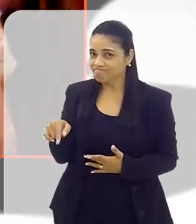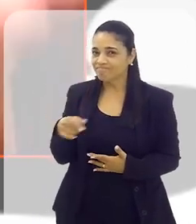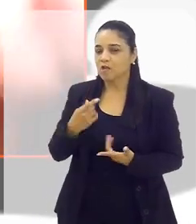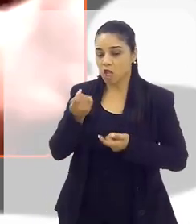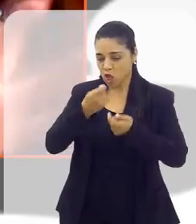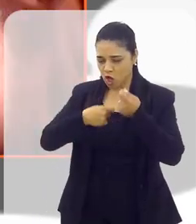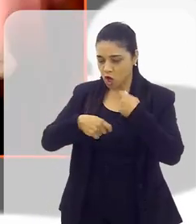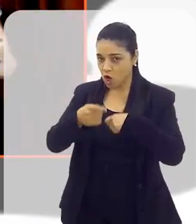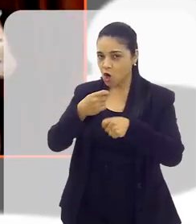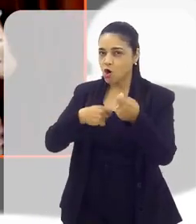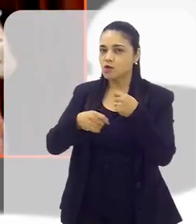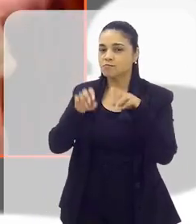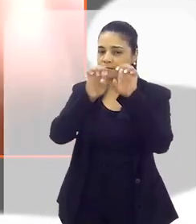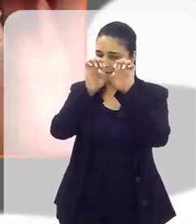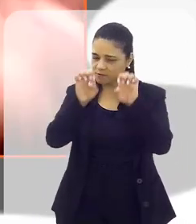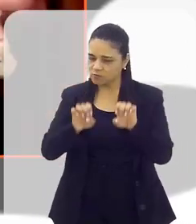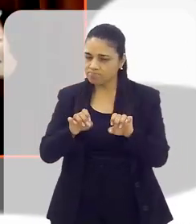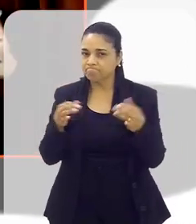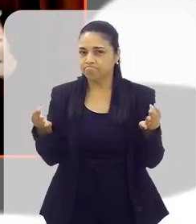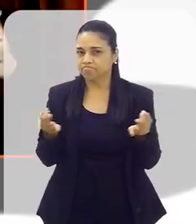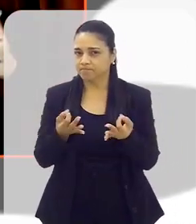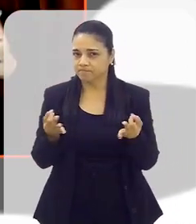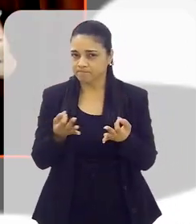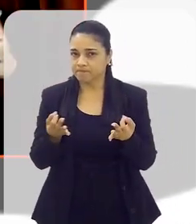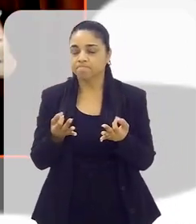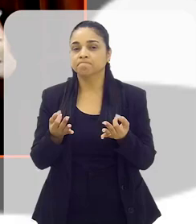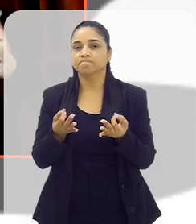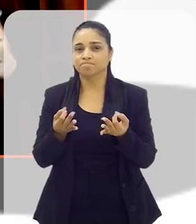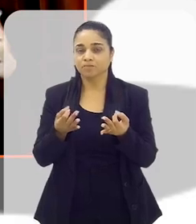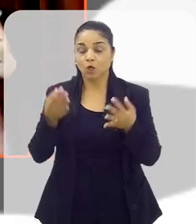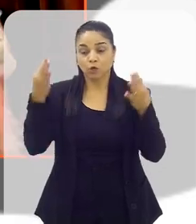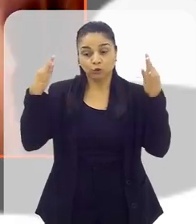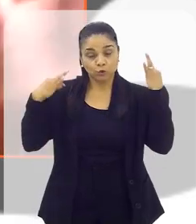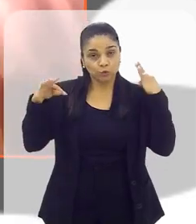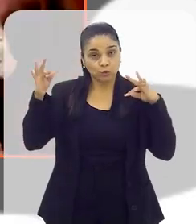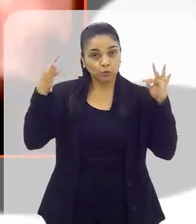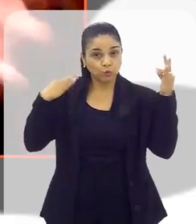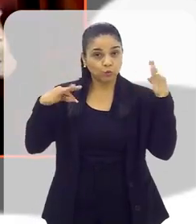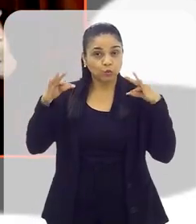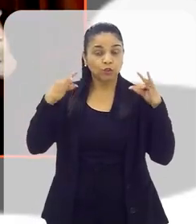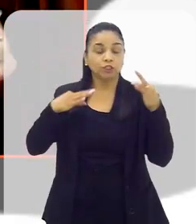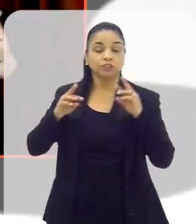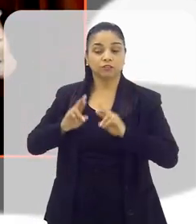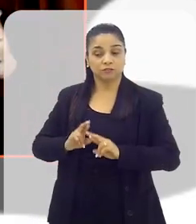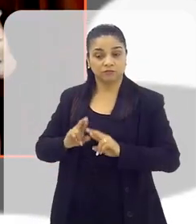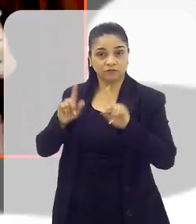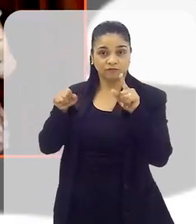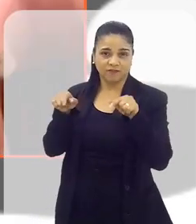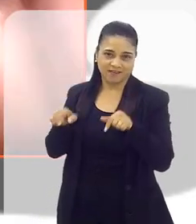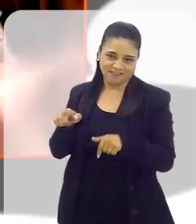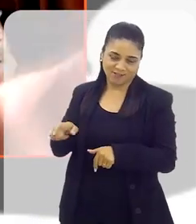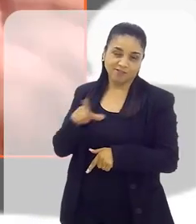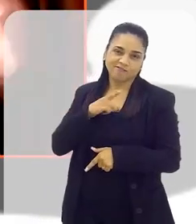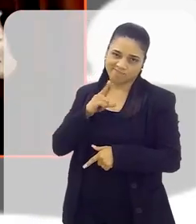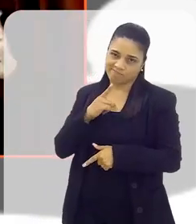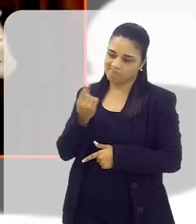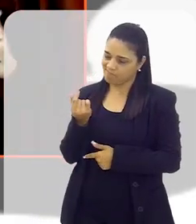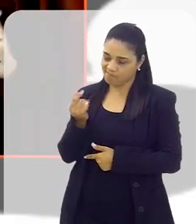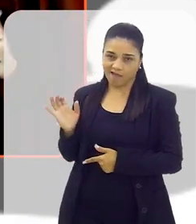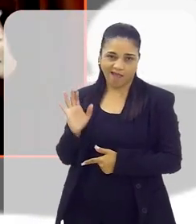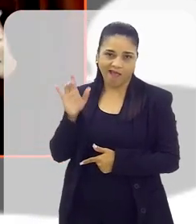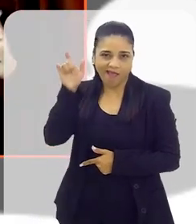economia, na realidade, que está bem estruturada, então é um tipo de turista diferente. É um turista, na realidade, que tem poder